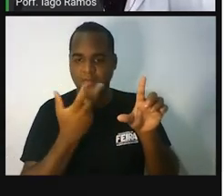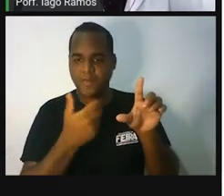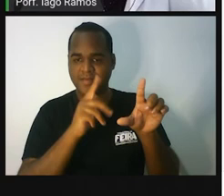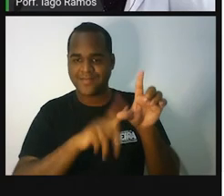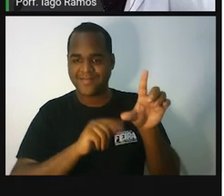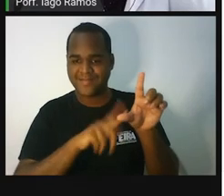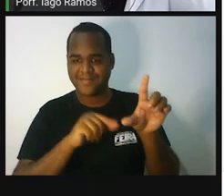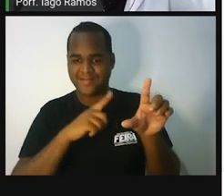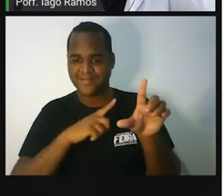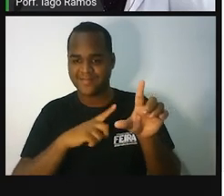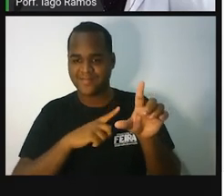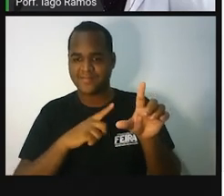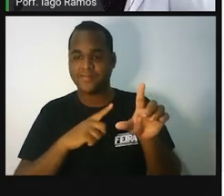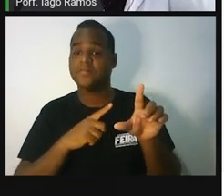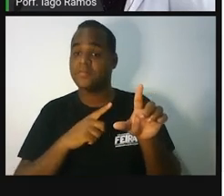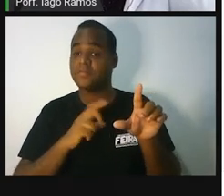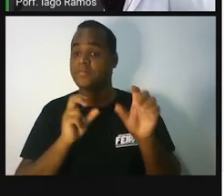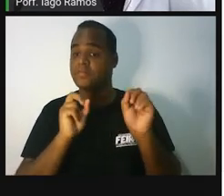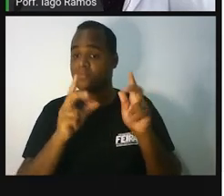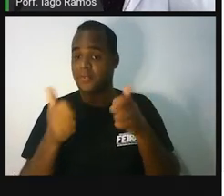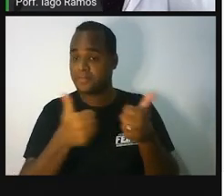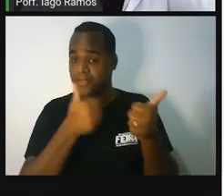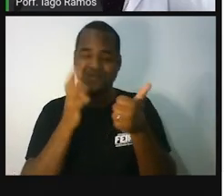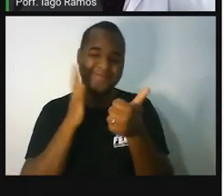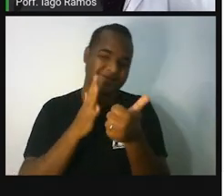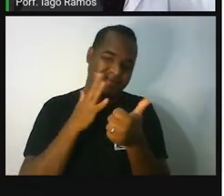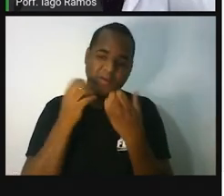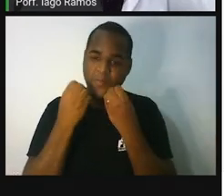aqui? Ó. Bacana?